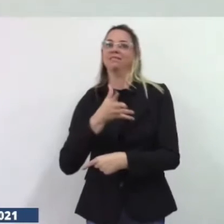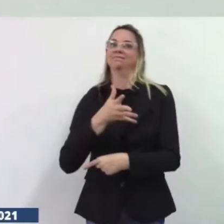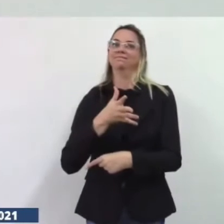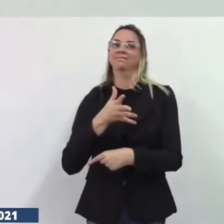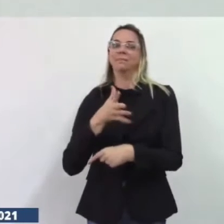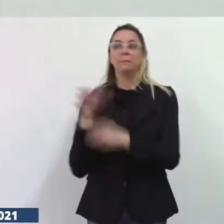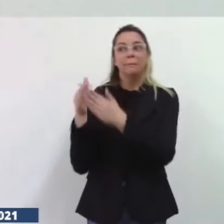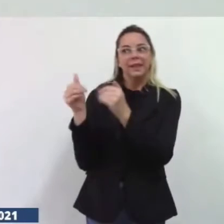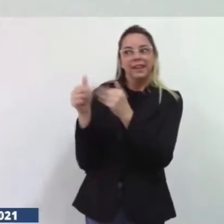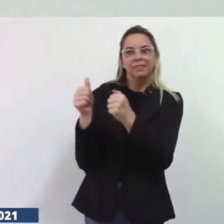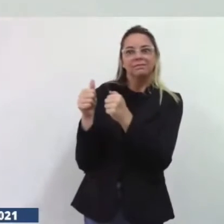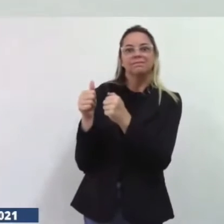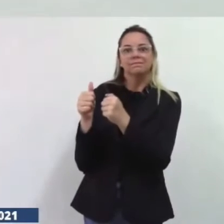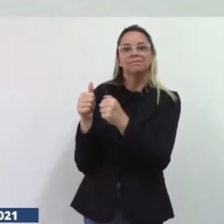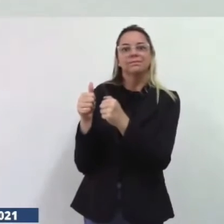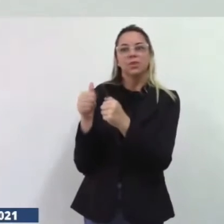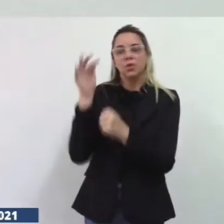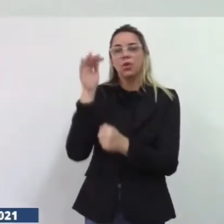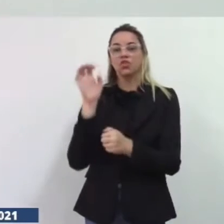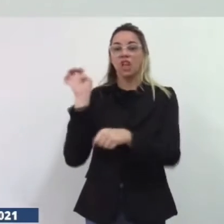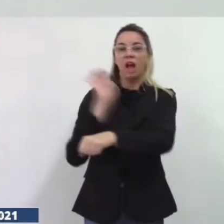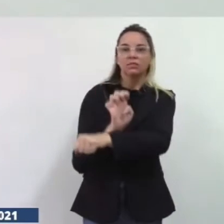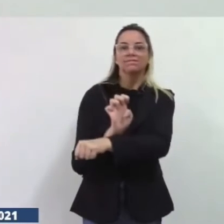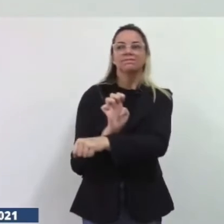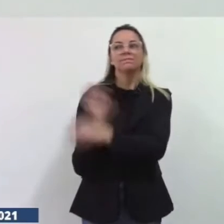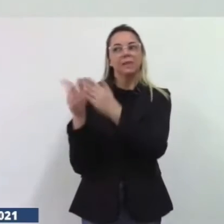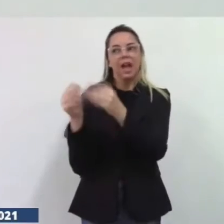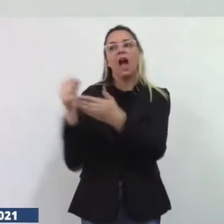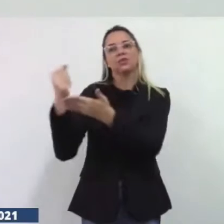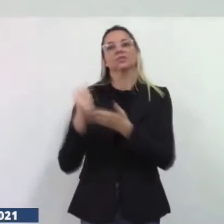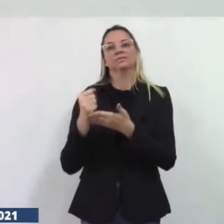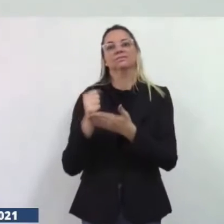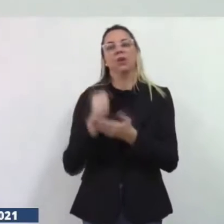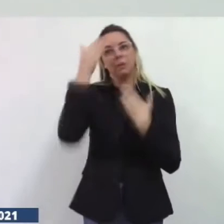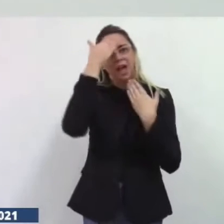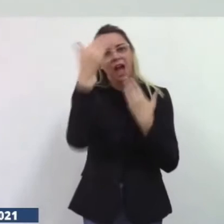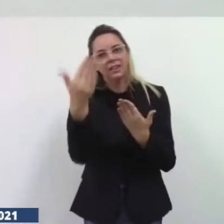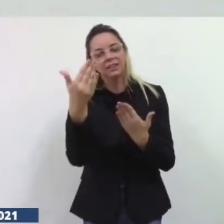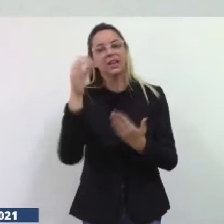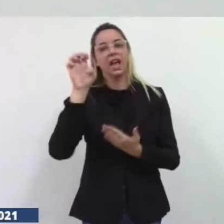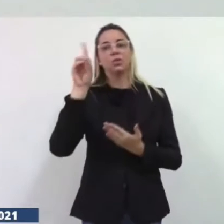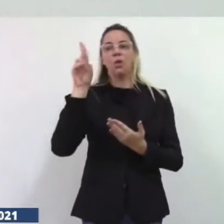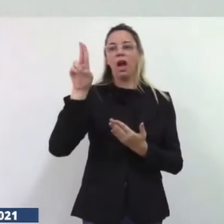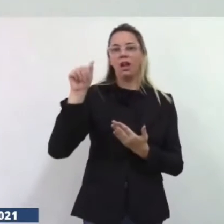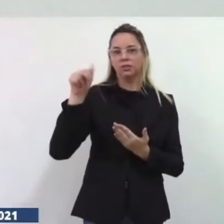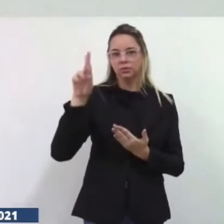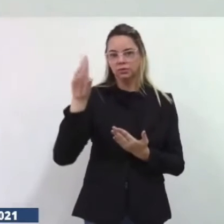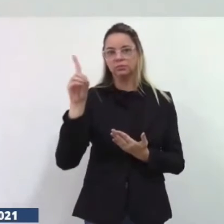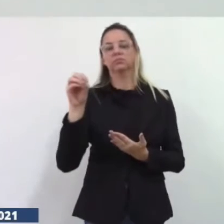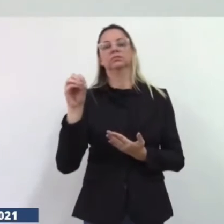para fazer isso no nosso município então muito obrigado aí ao deputado Eduardo da Fonte muito obrigado